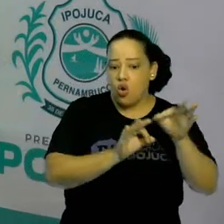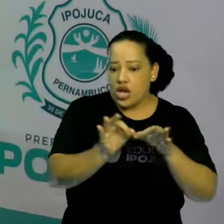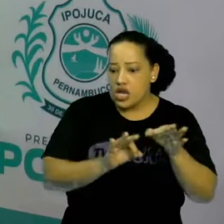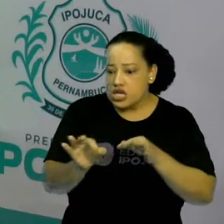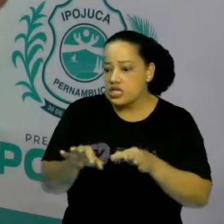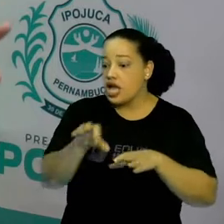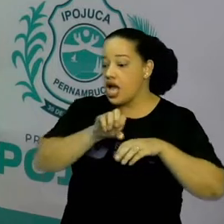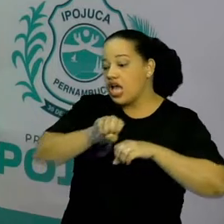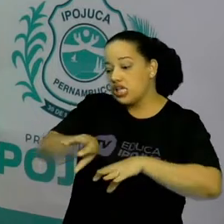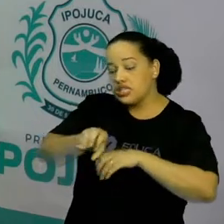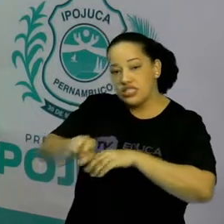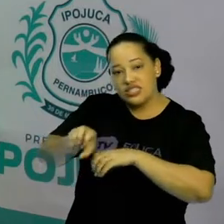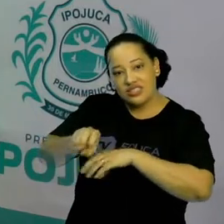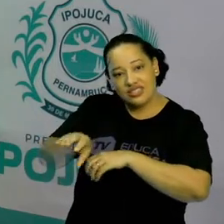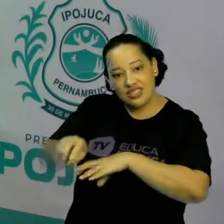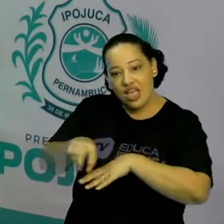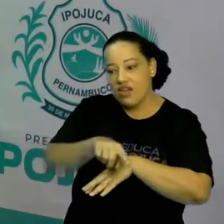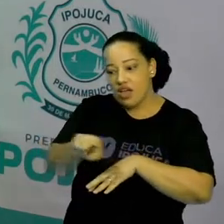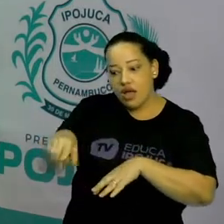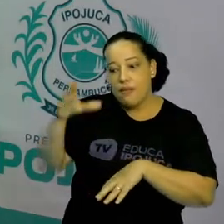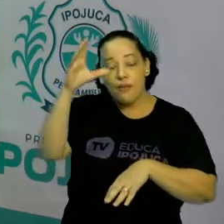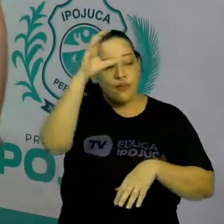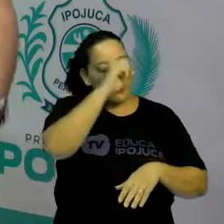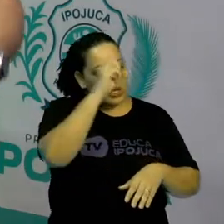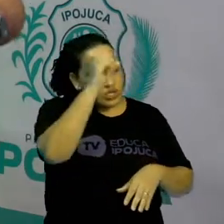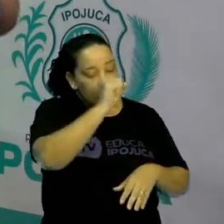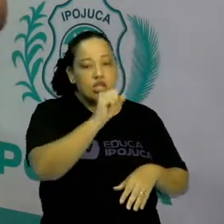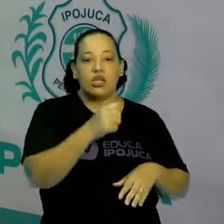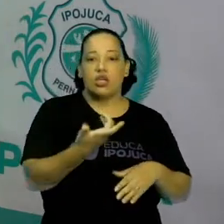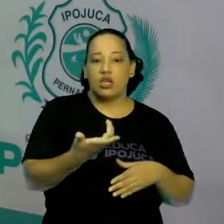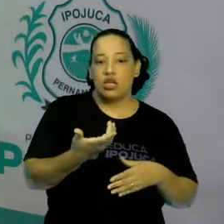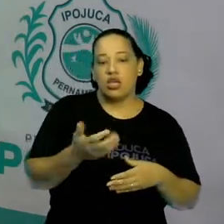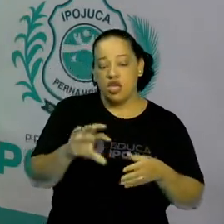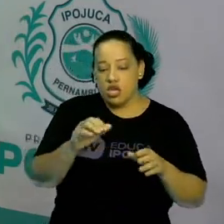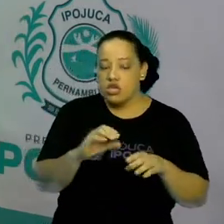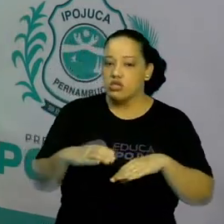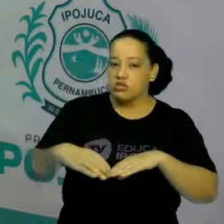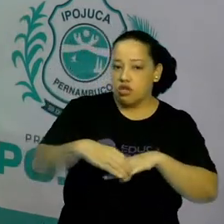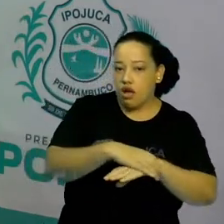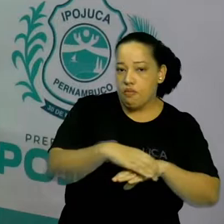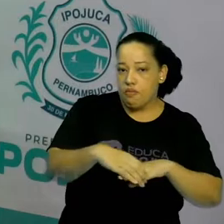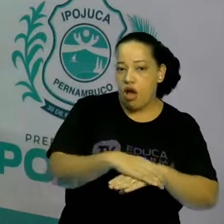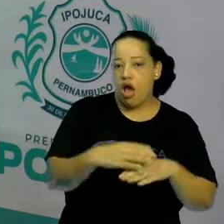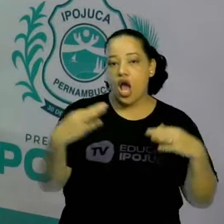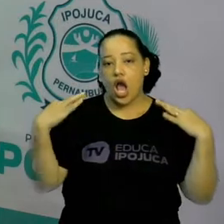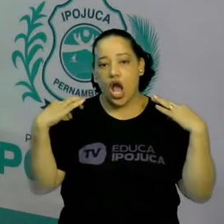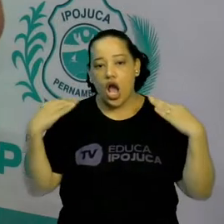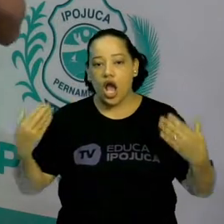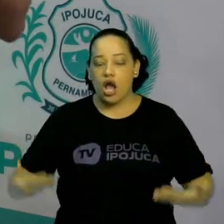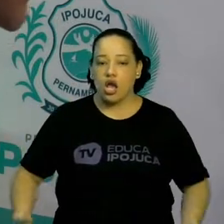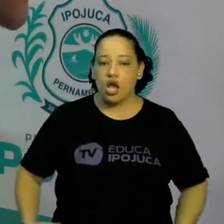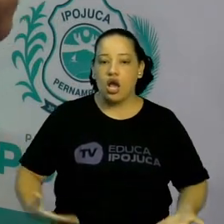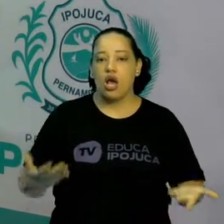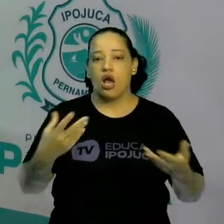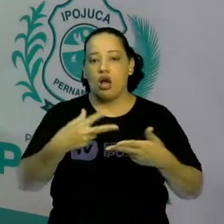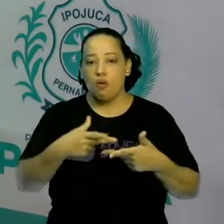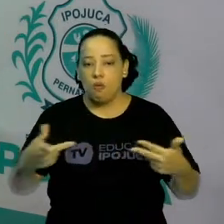os aprendizes a como fabricar sapatos, como fabricar calças, como fabricar roupas,